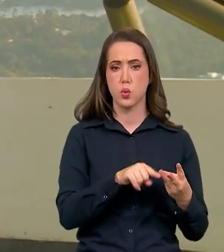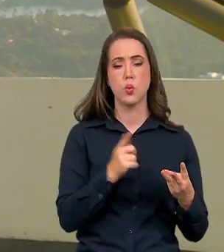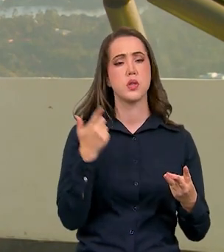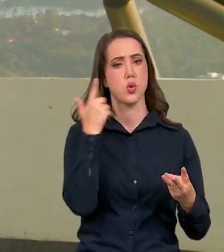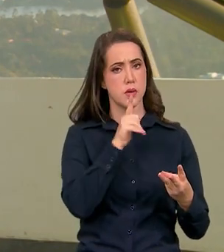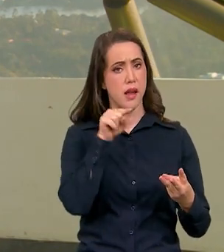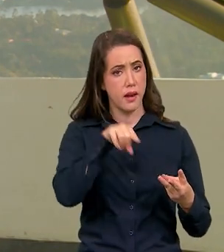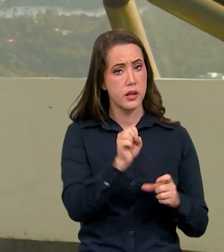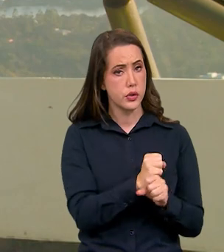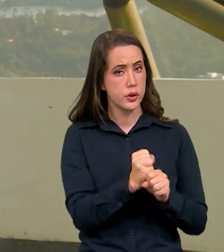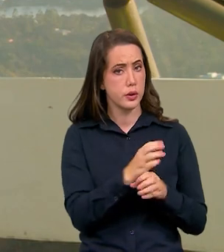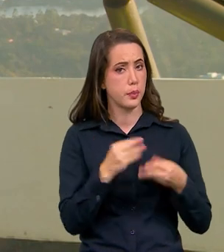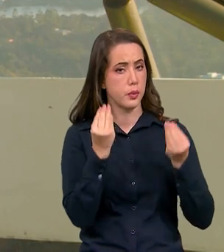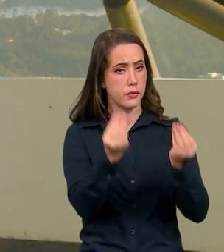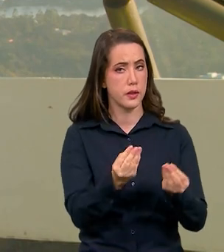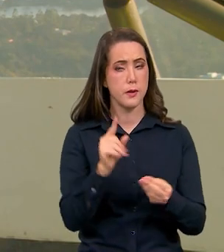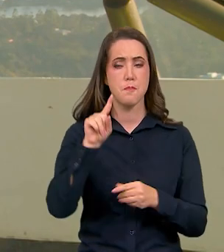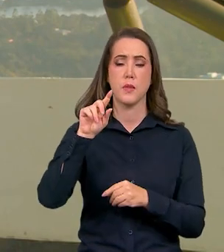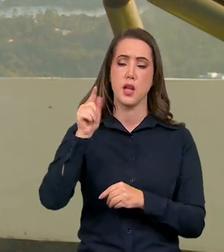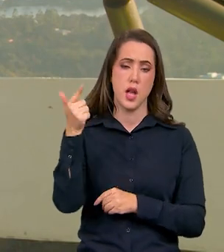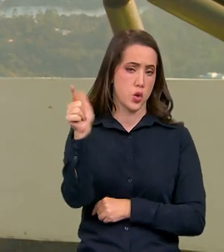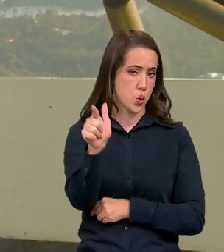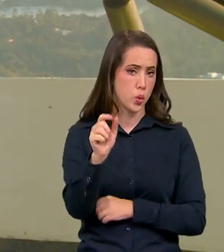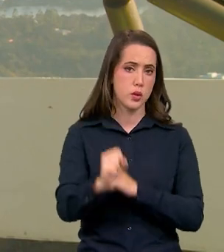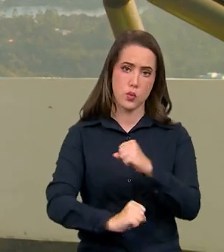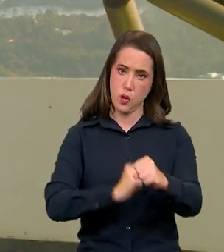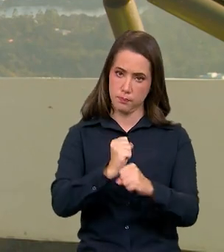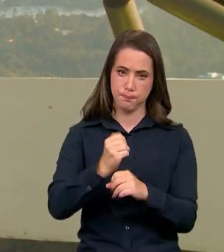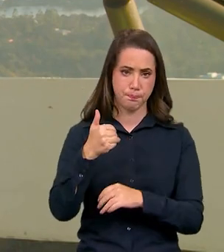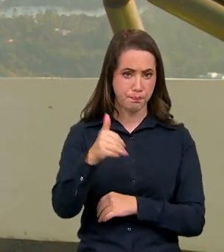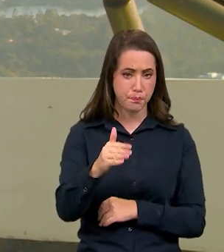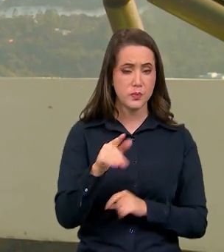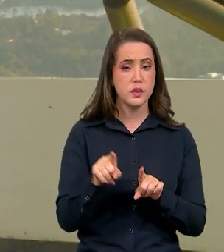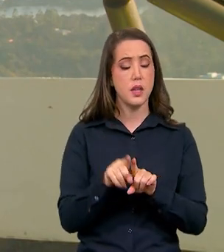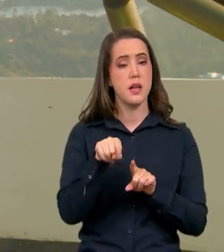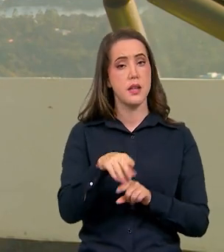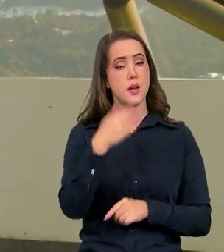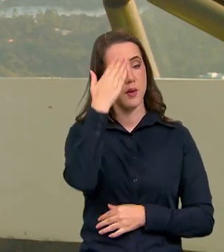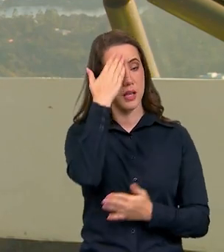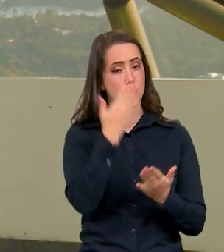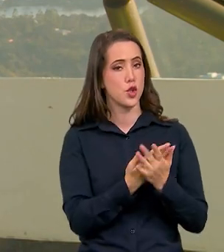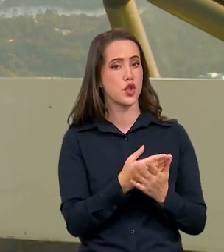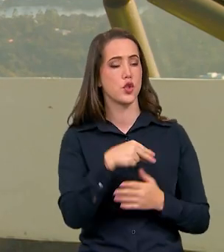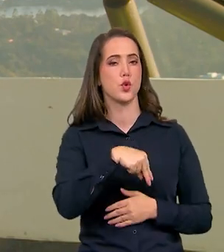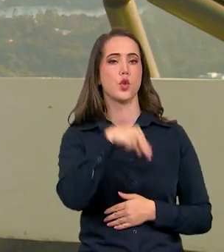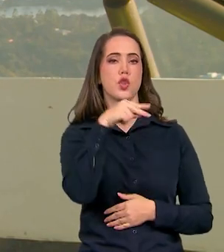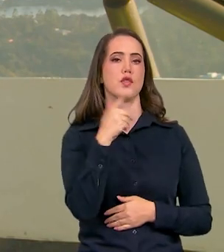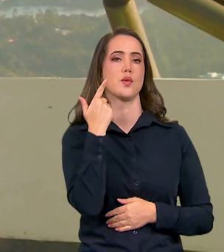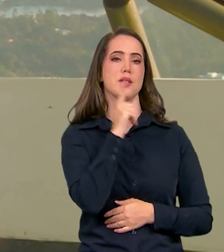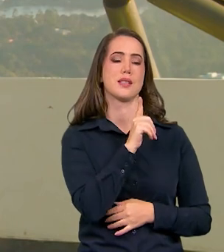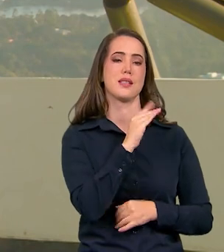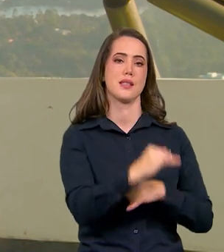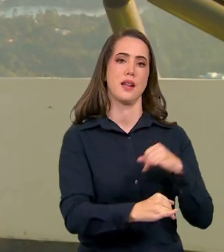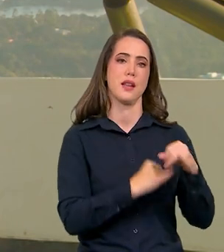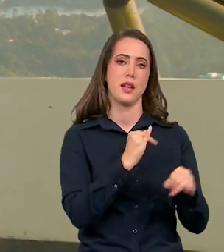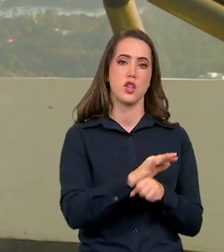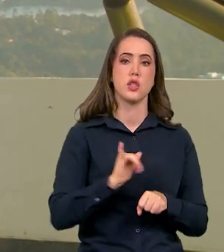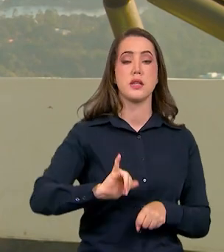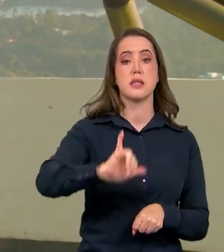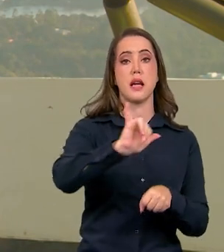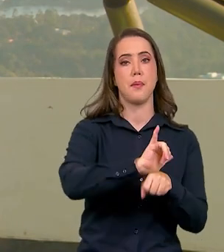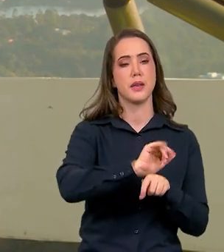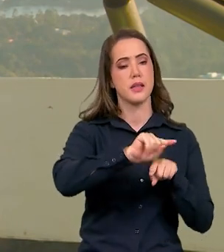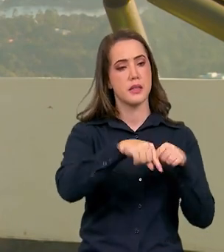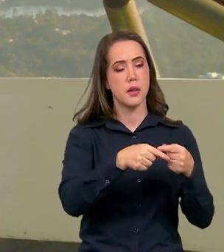o restante no ano que vem e com isso a região norte do país vai estar chegando essa internet de alta velocidade nas capitais e